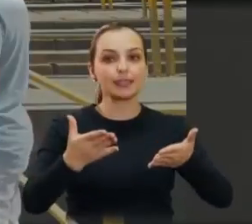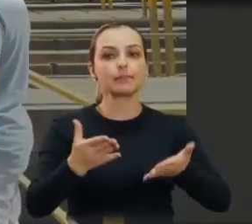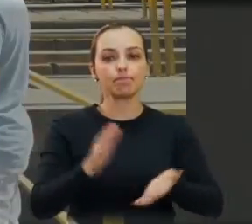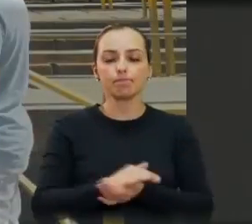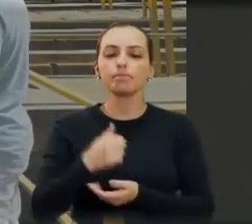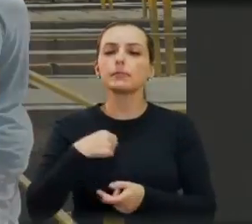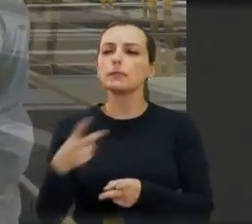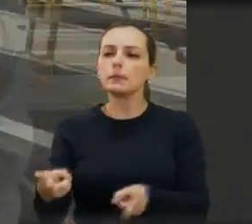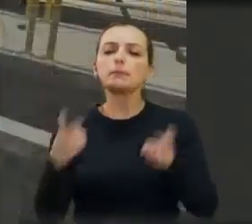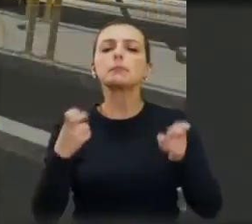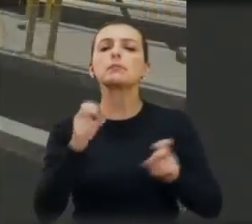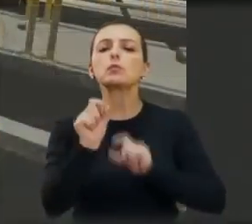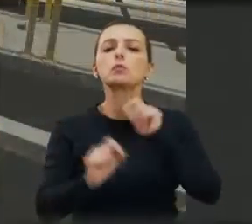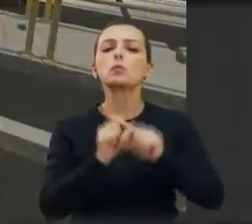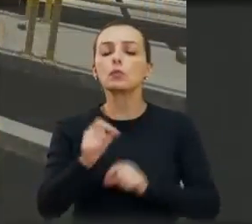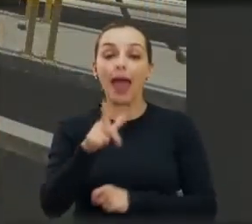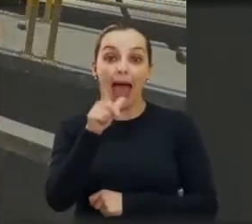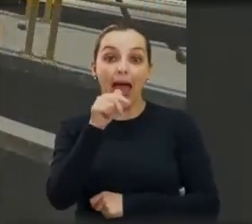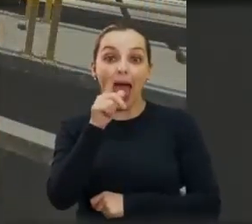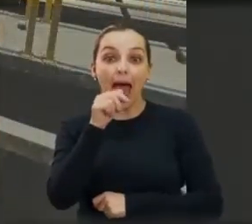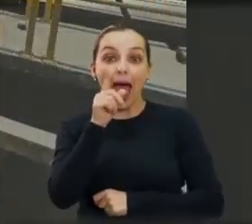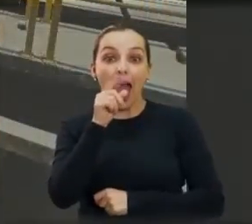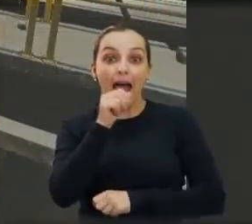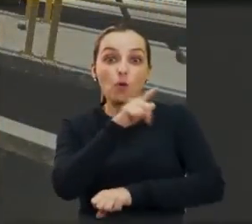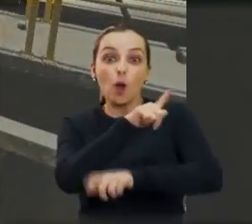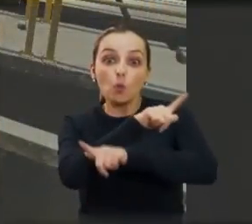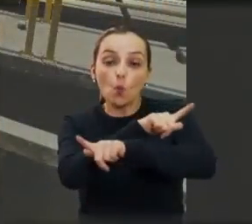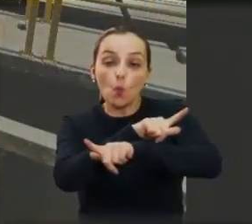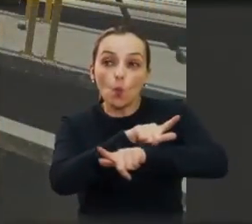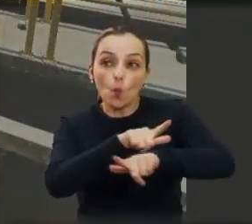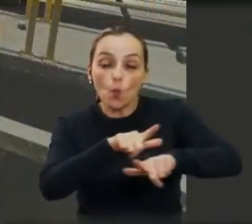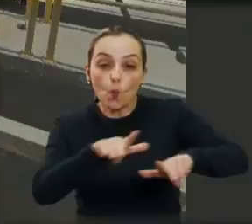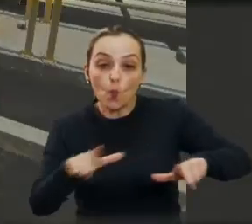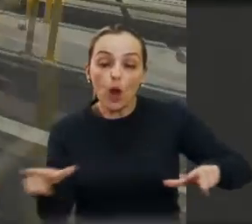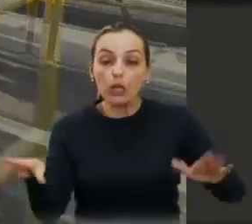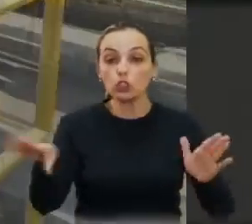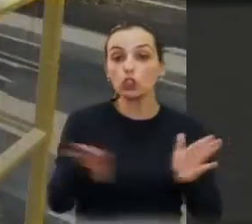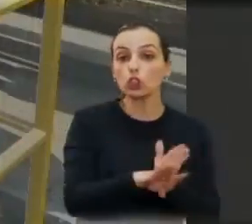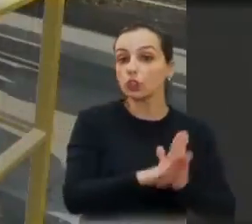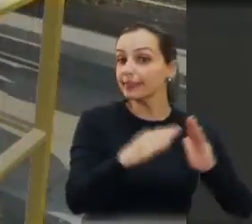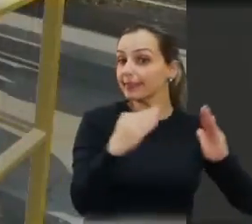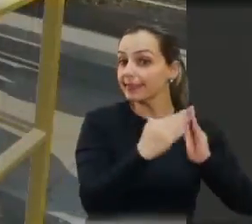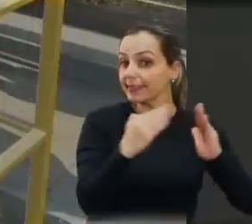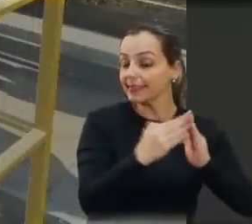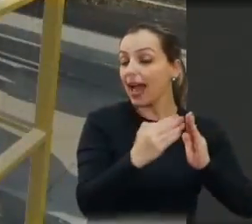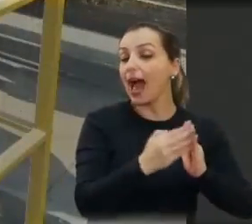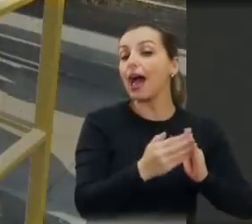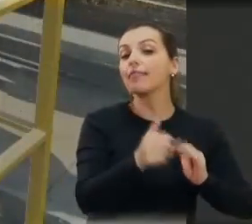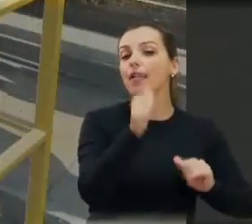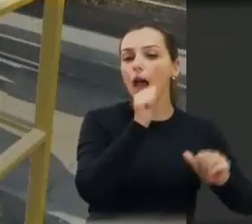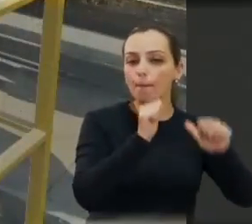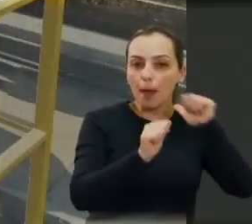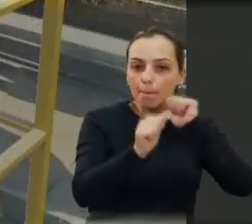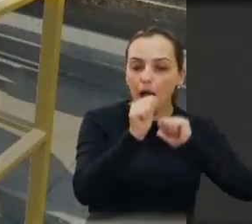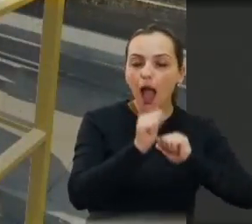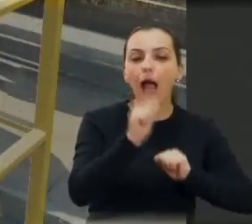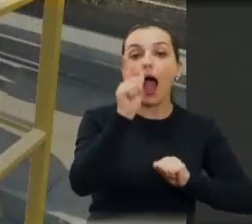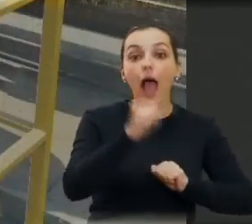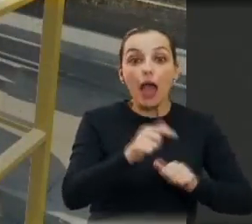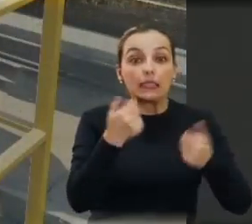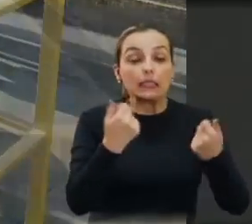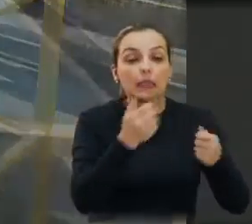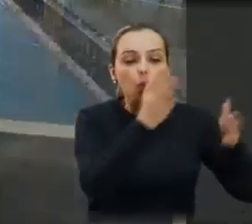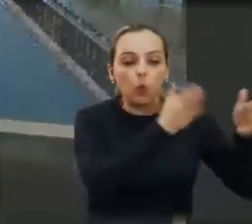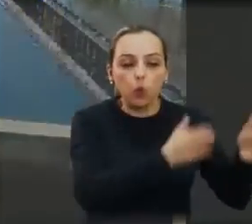observando para a nossa água chegar potável, chegar limpa e ótima, boa para a gente beber. Existe um processo